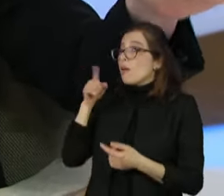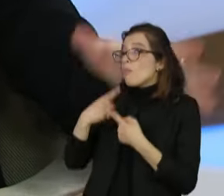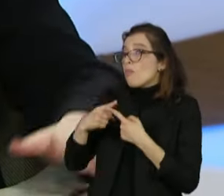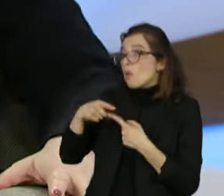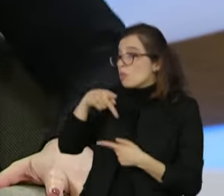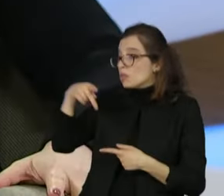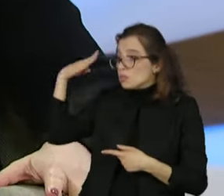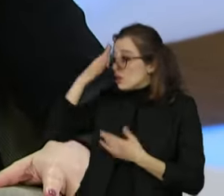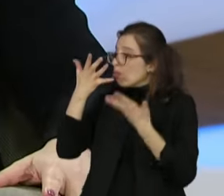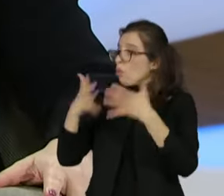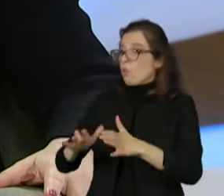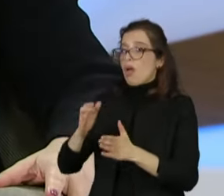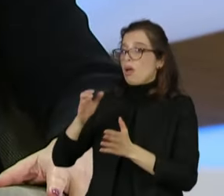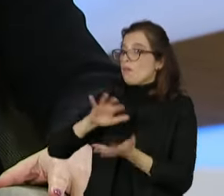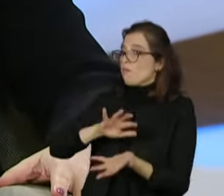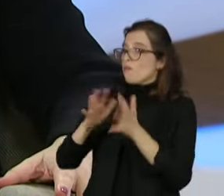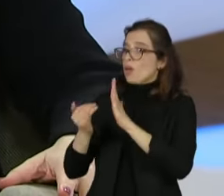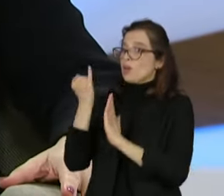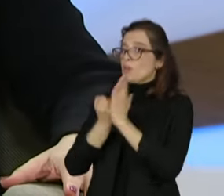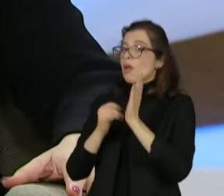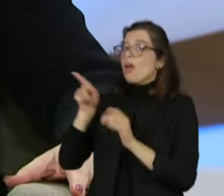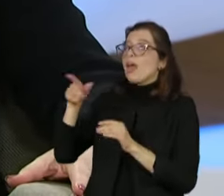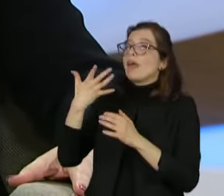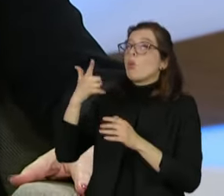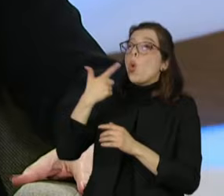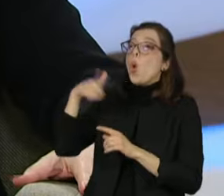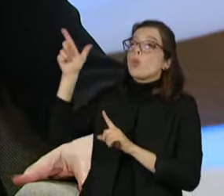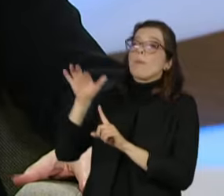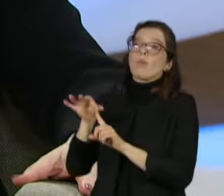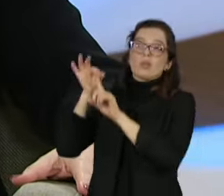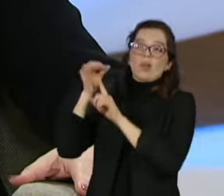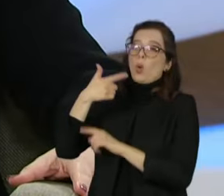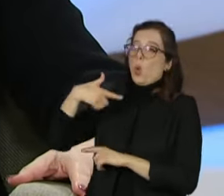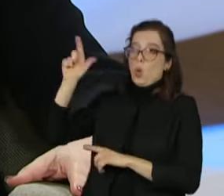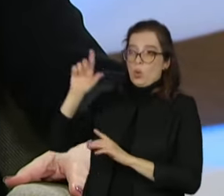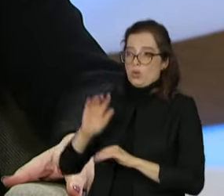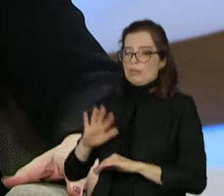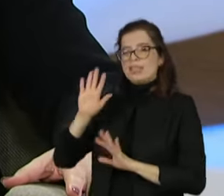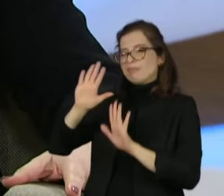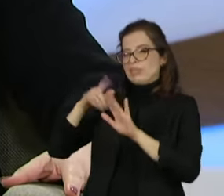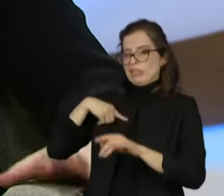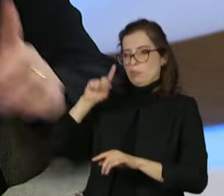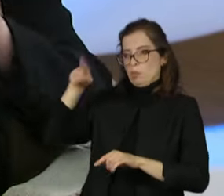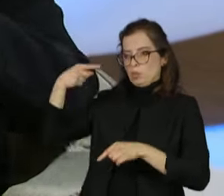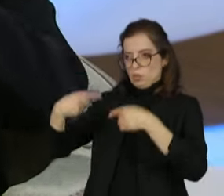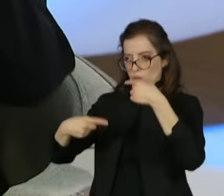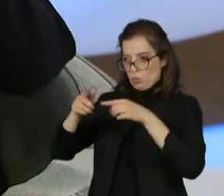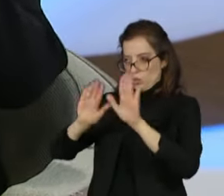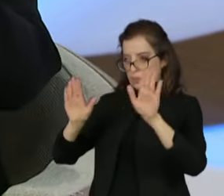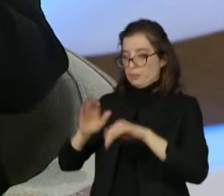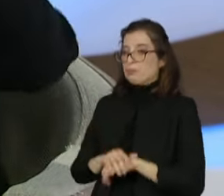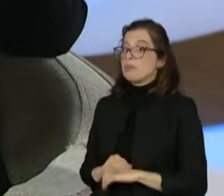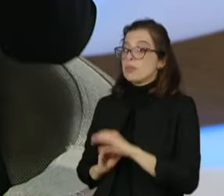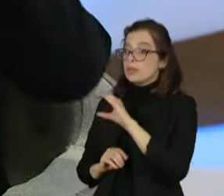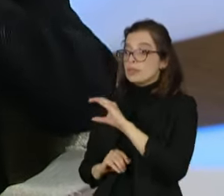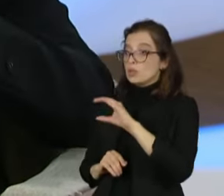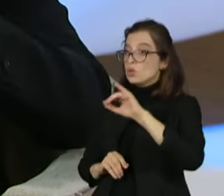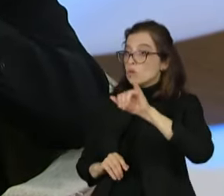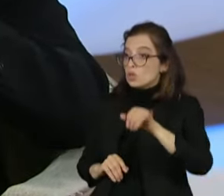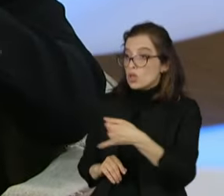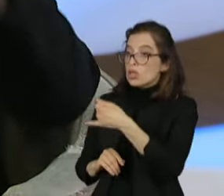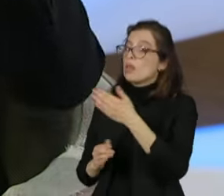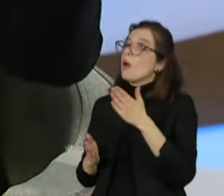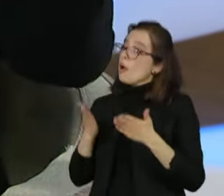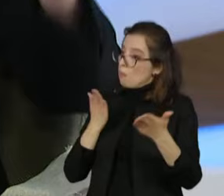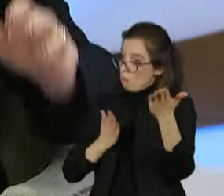discute no outro momento. De que forma? Da mesma forma como eu, quando presidente da CCJ, nós aprovamos as outras reformas. Nós temos de outubro até